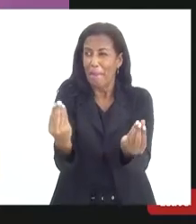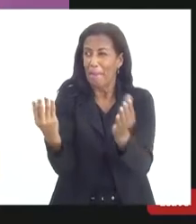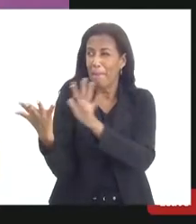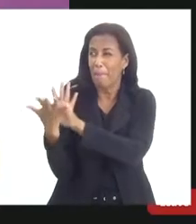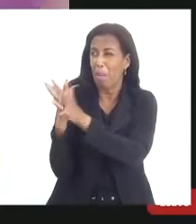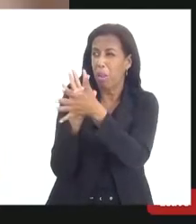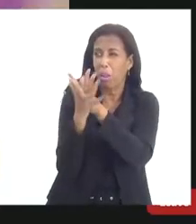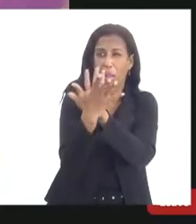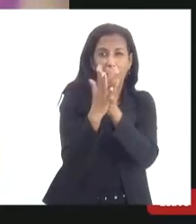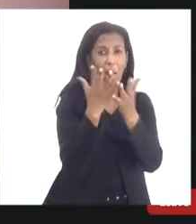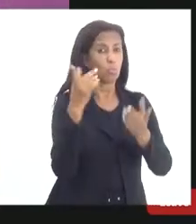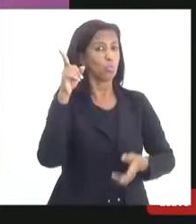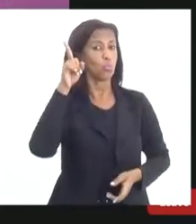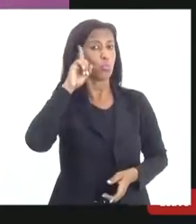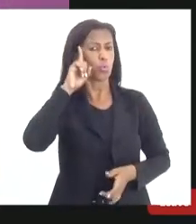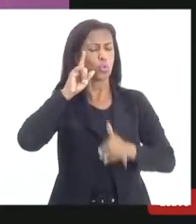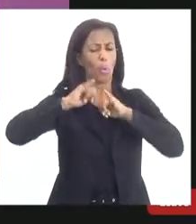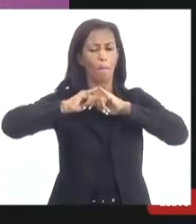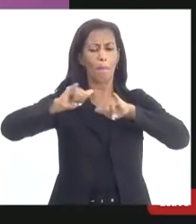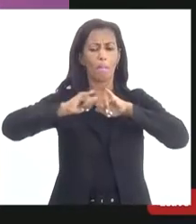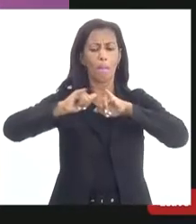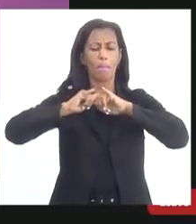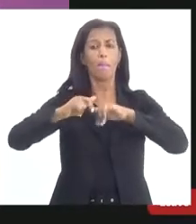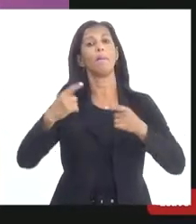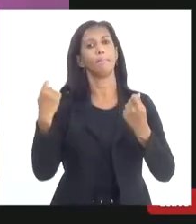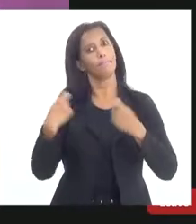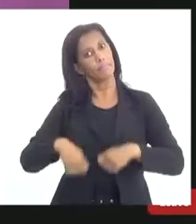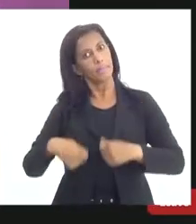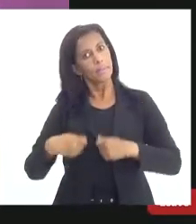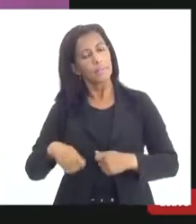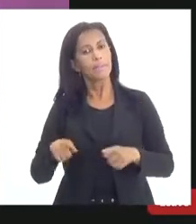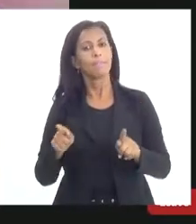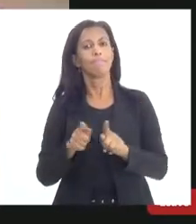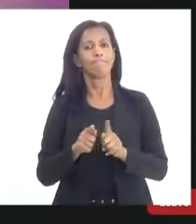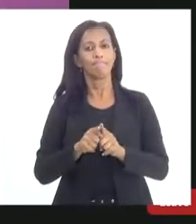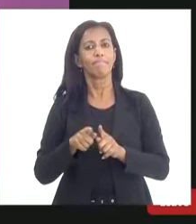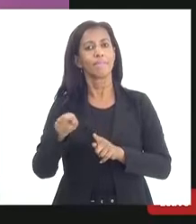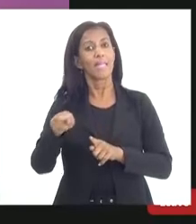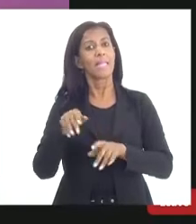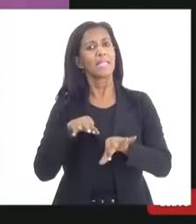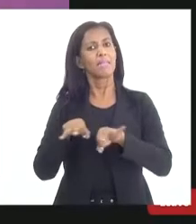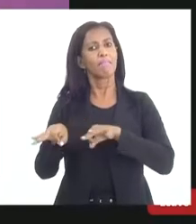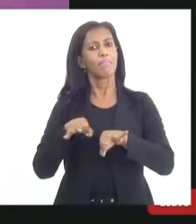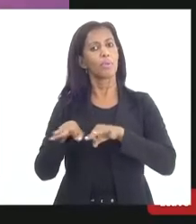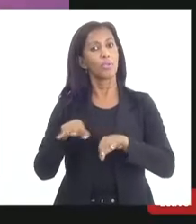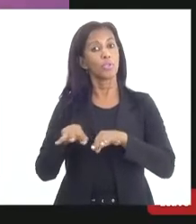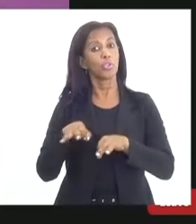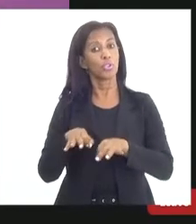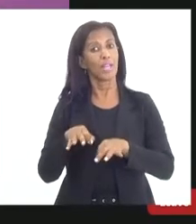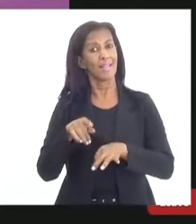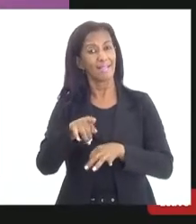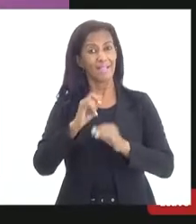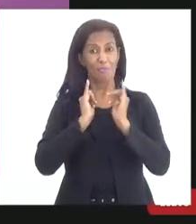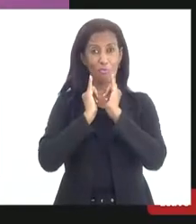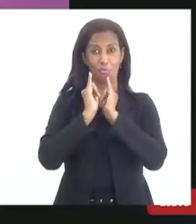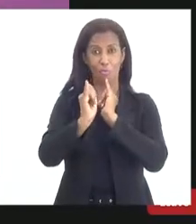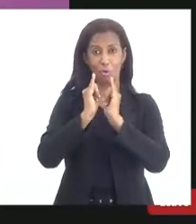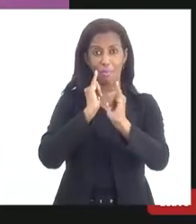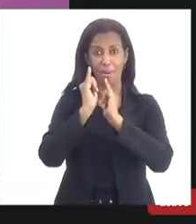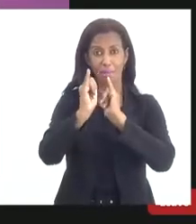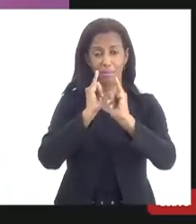todo dia lá tem que abraçar esse projeto essa informação